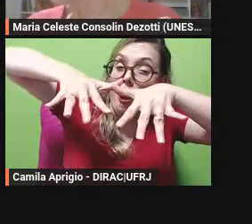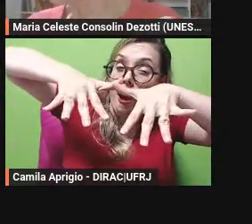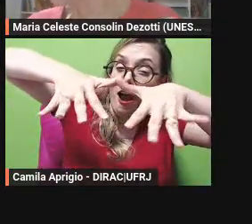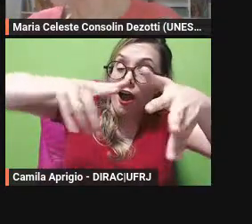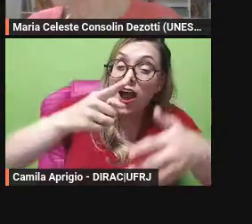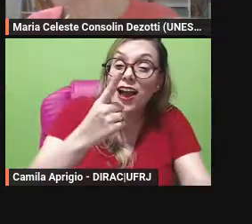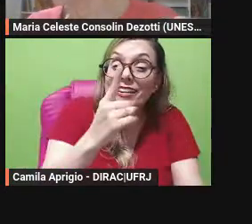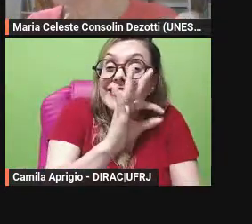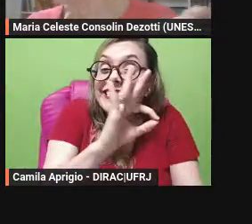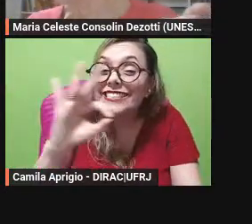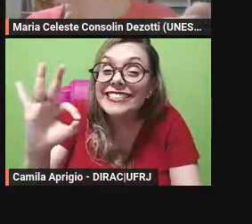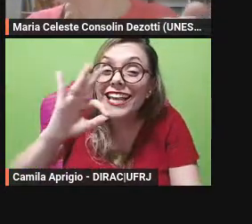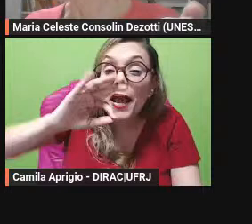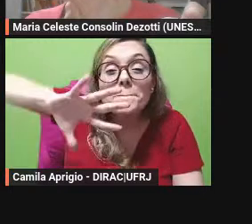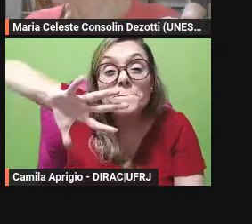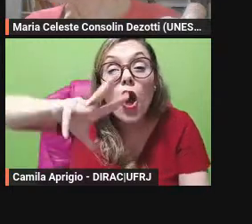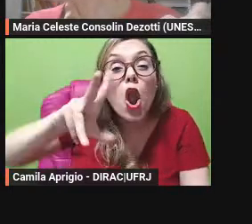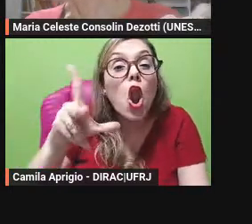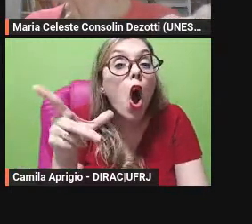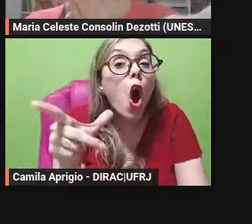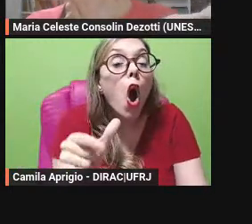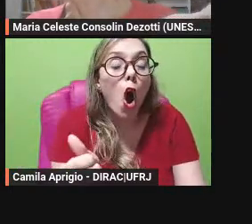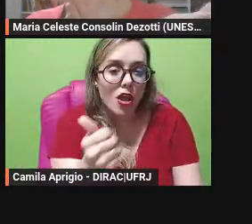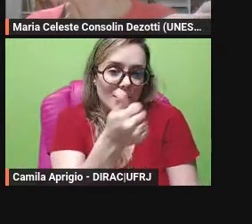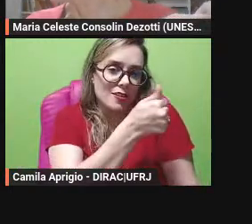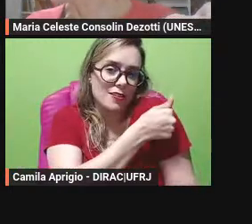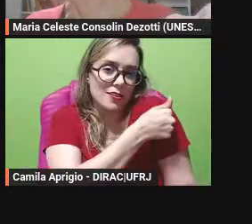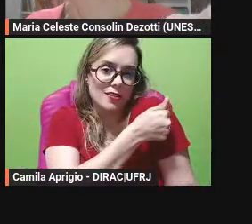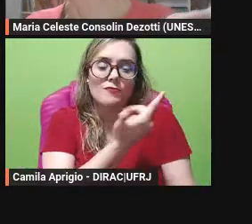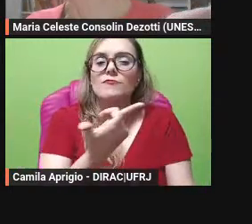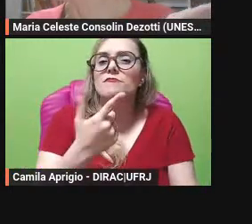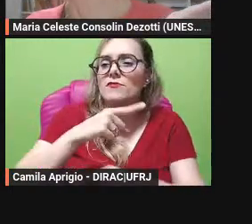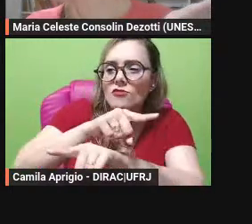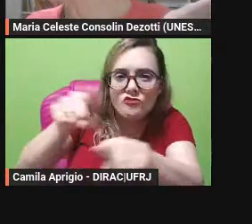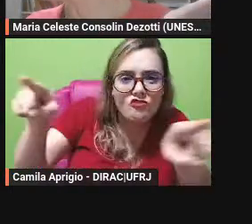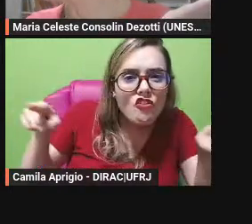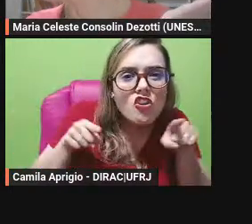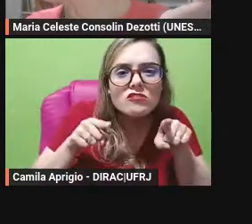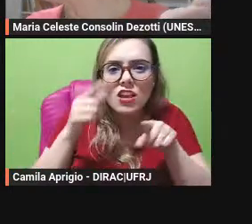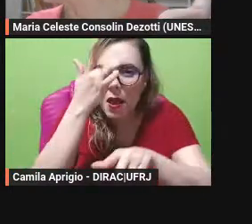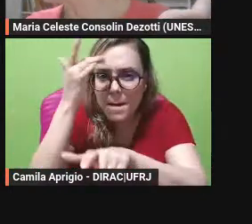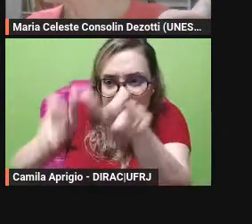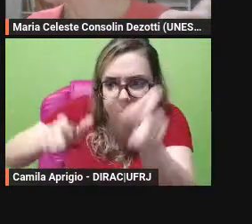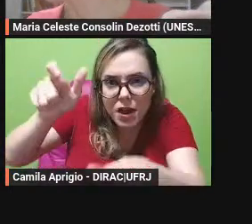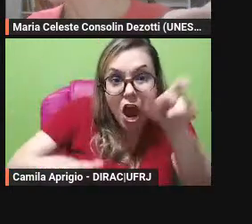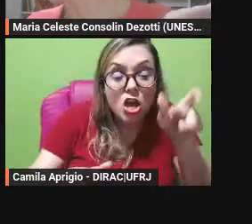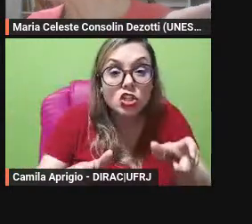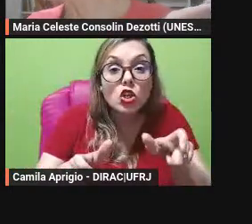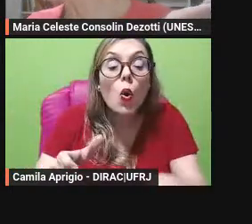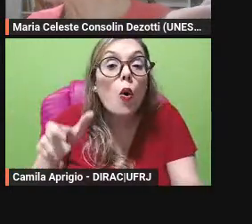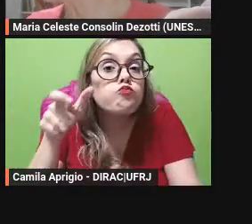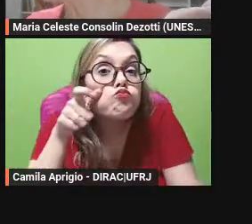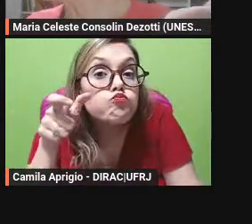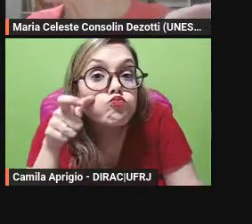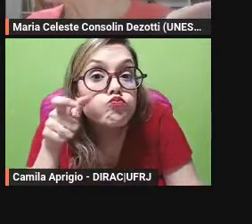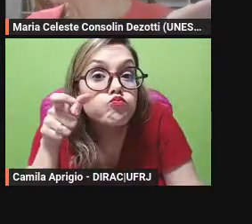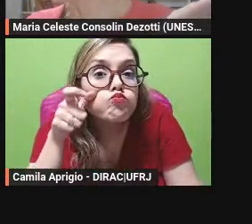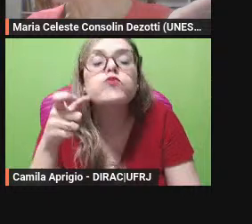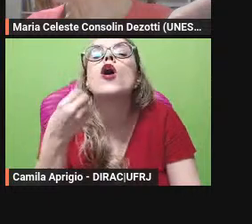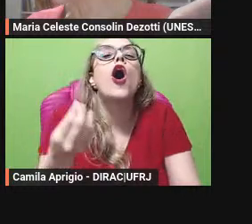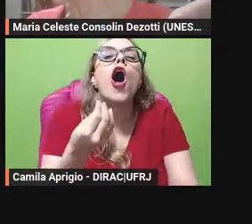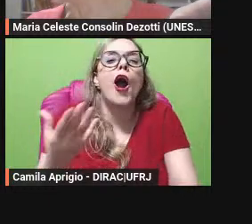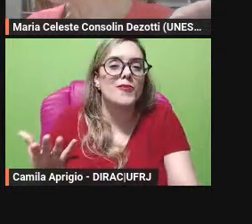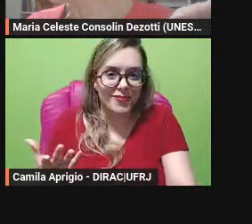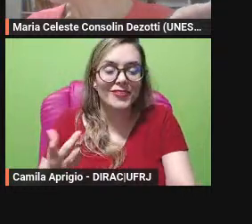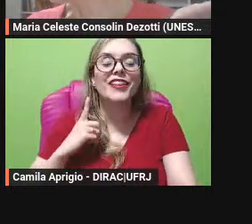200 países novos modelos de negócios sempre trazem desafios uma pequena empresa